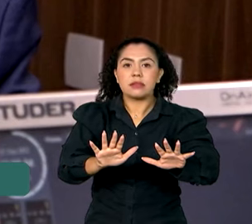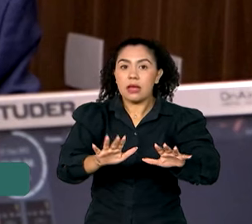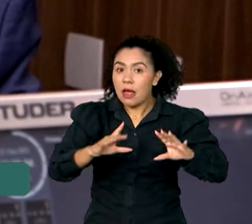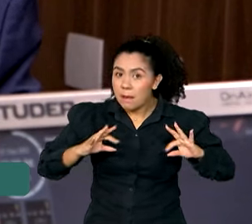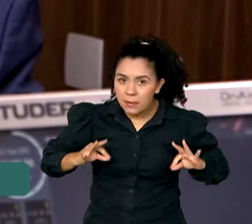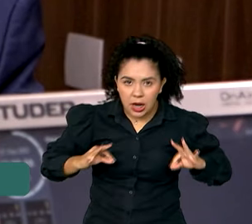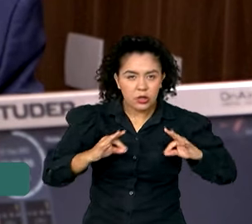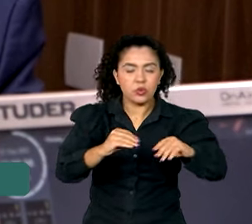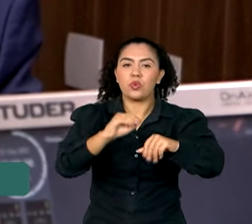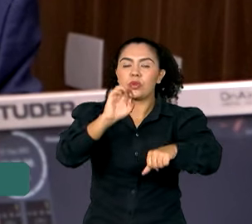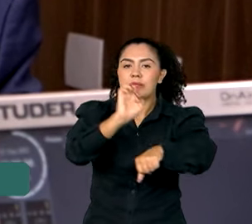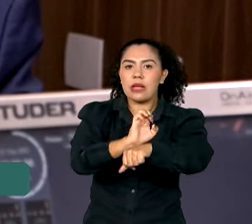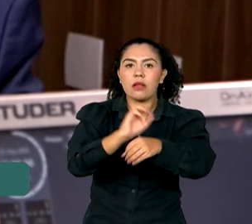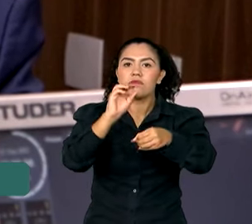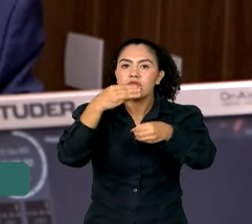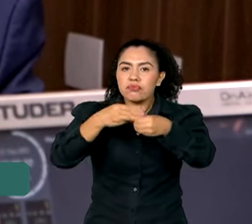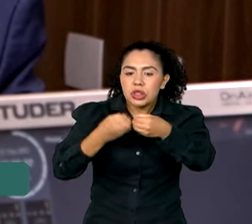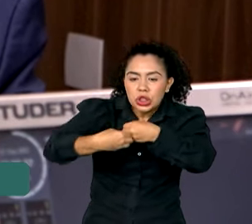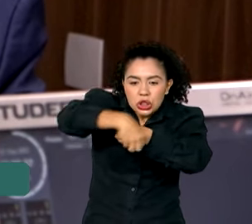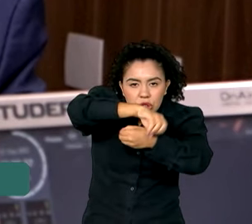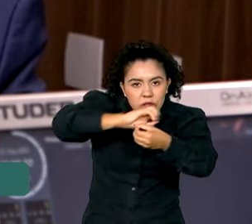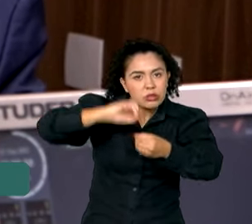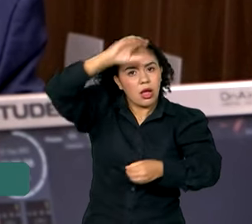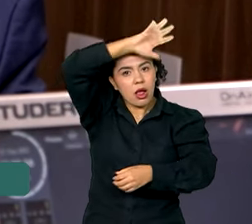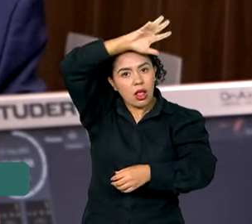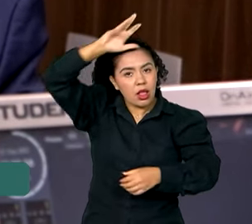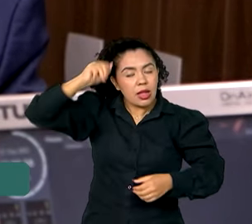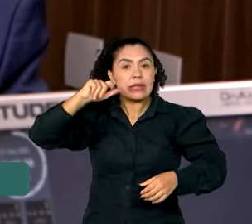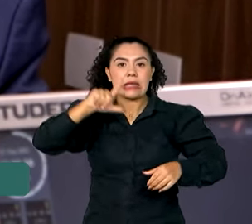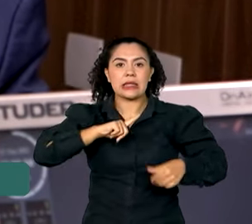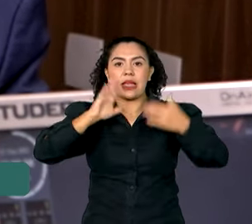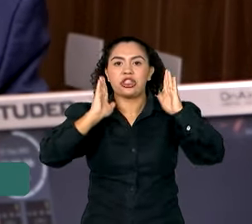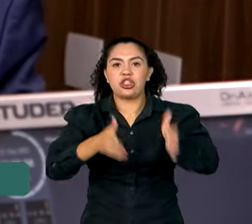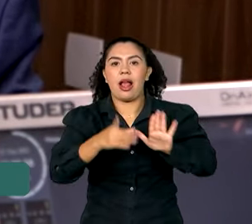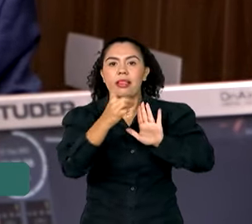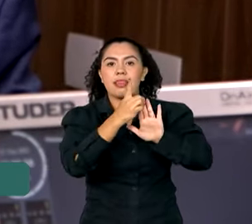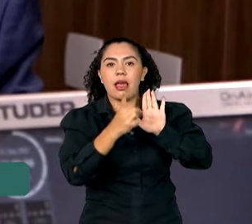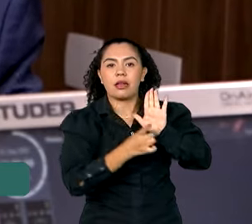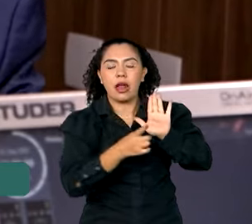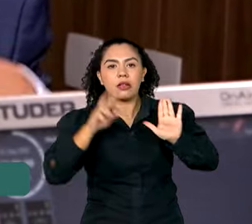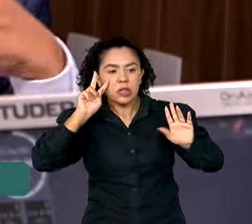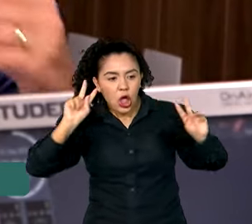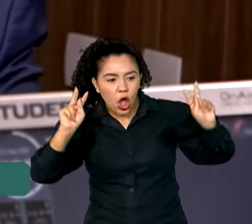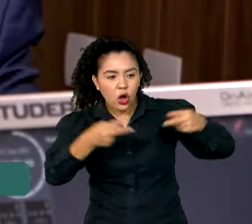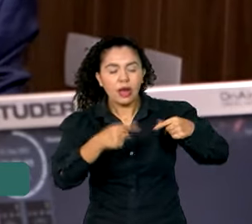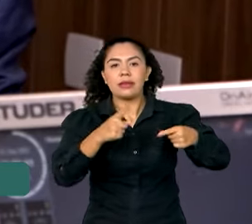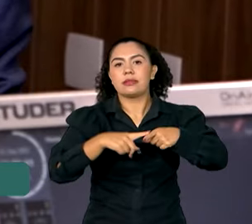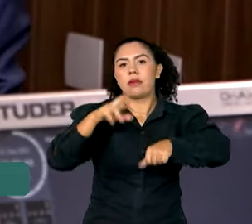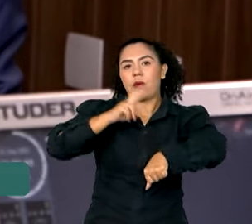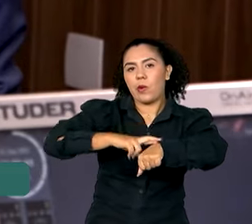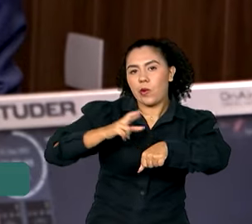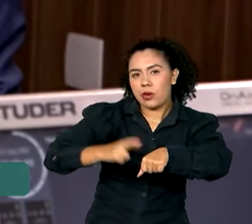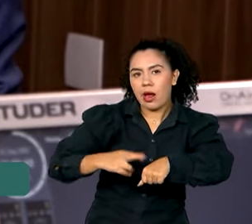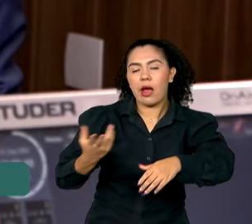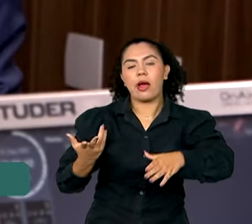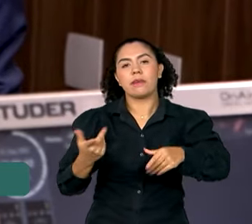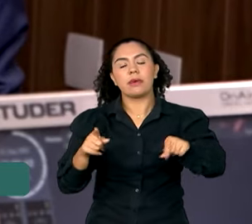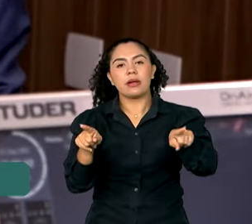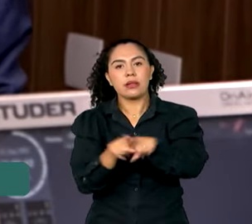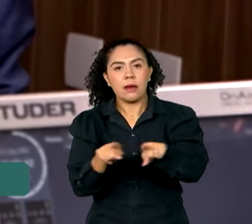Amazônia e para todos os municípios com decretos já reconhecidos, de Roraima, também